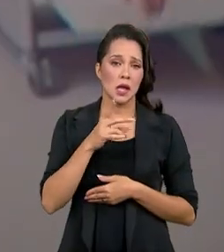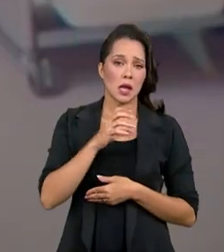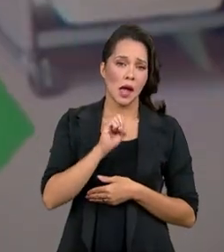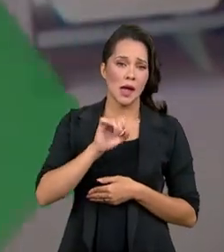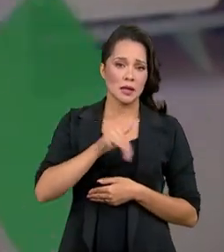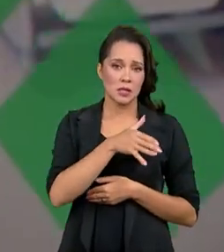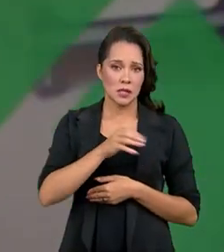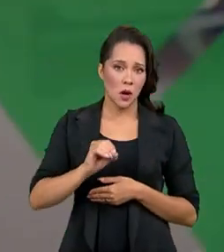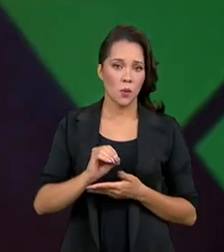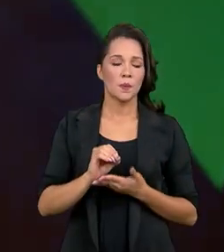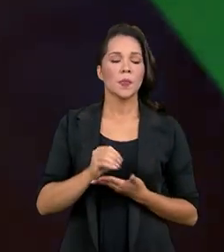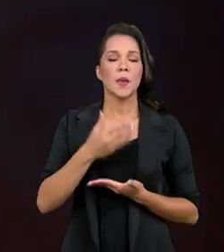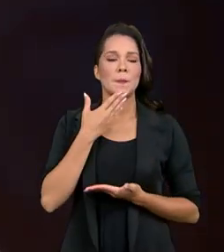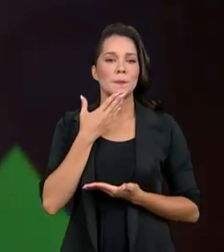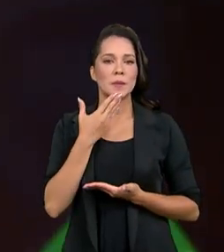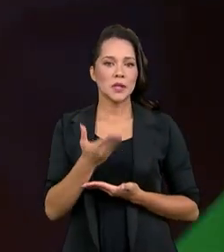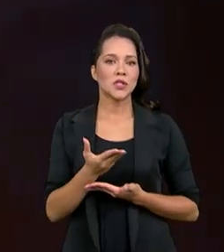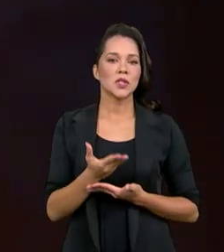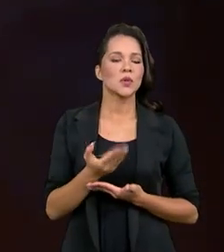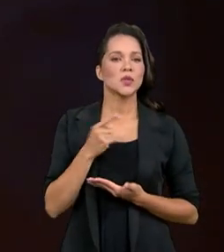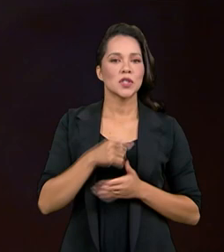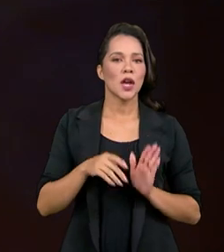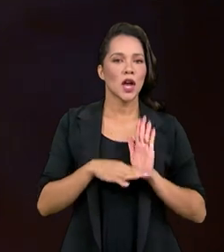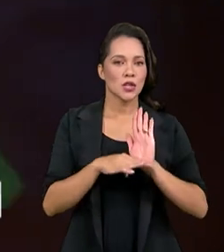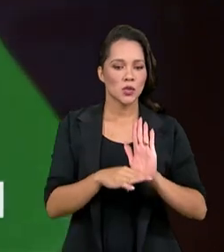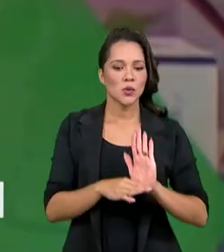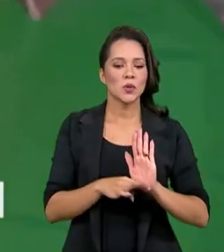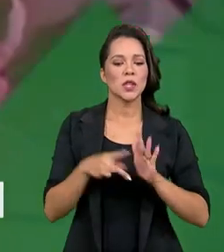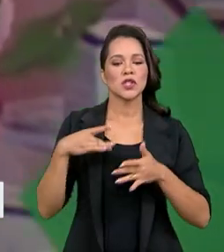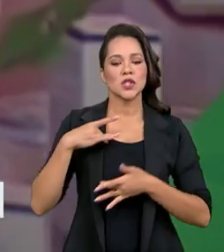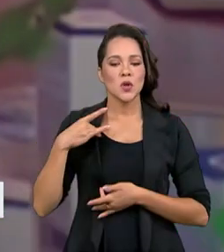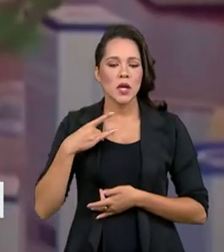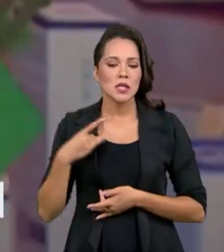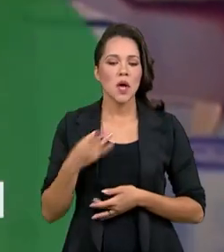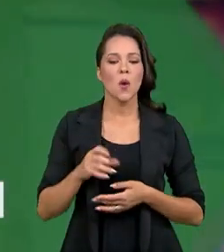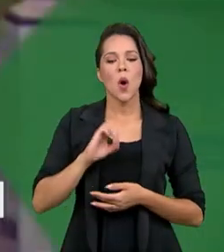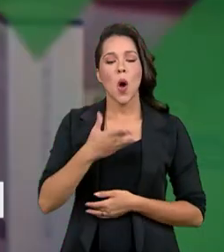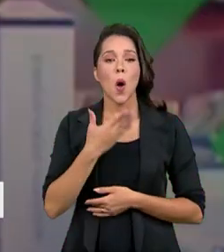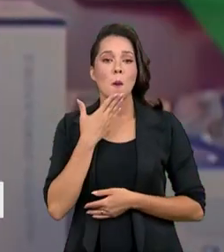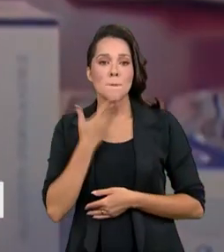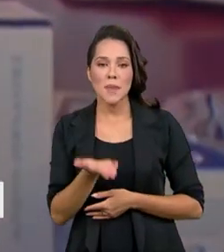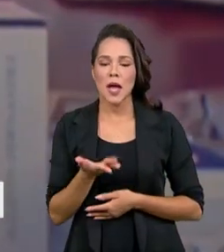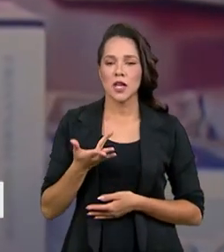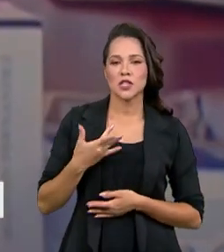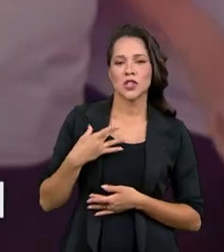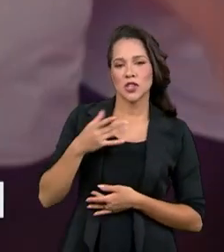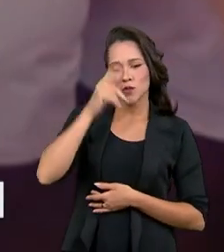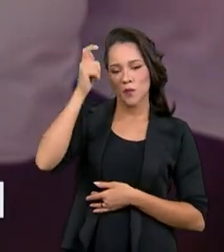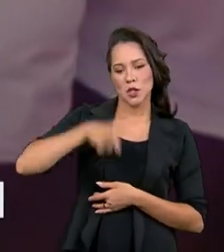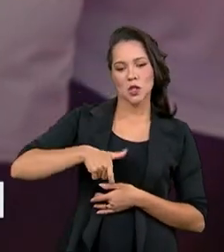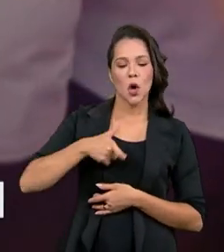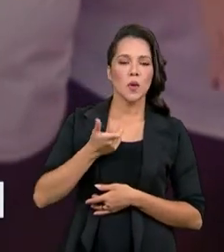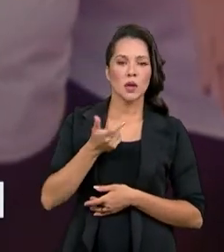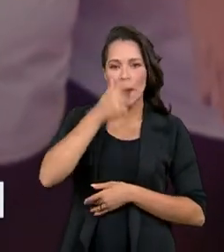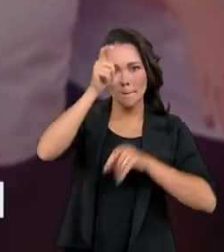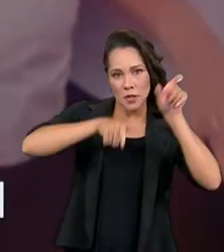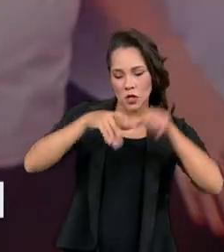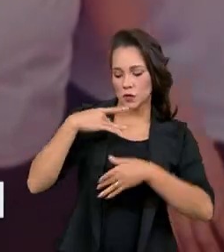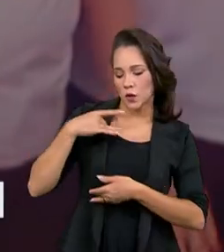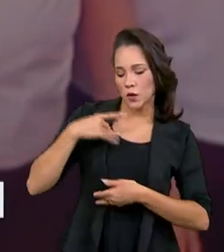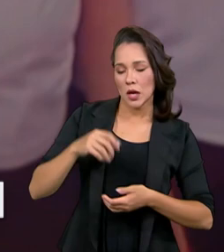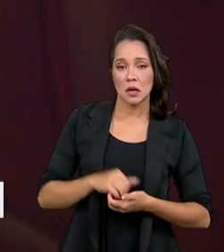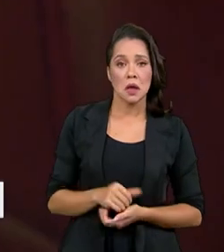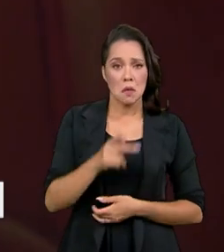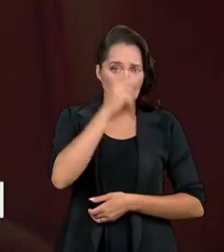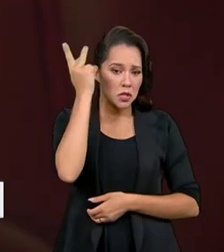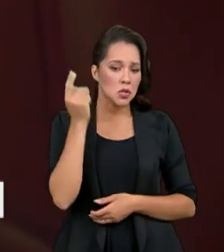de pedido de ajuda de doações ou pedido de voluntários e as pessoas físicas,